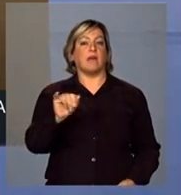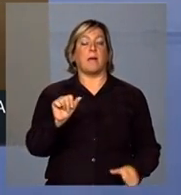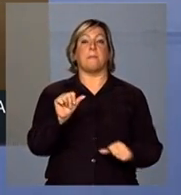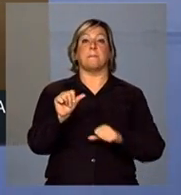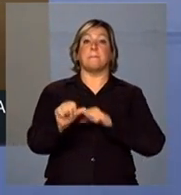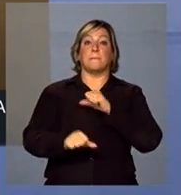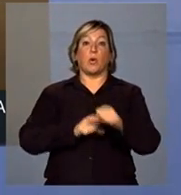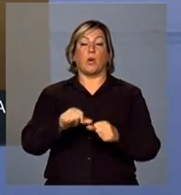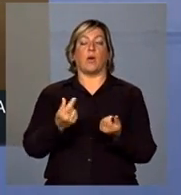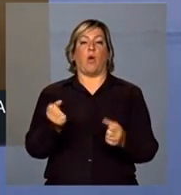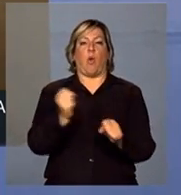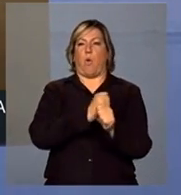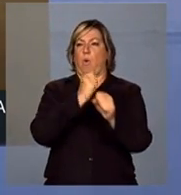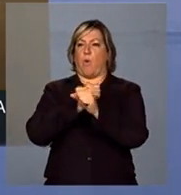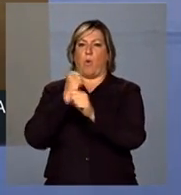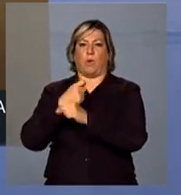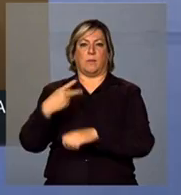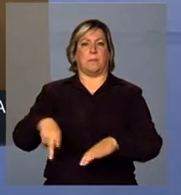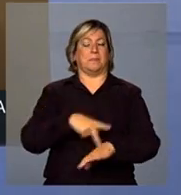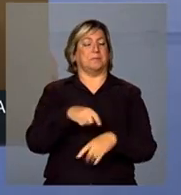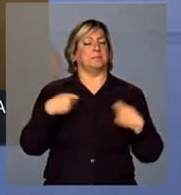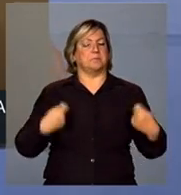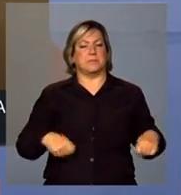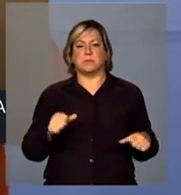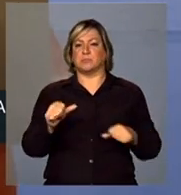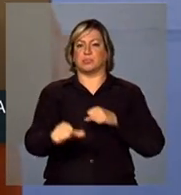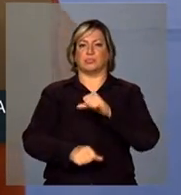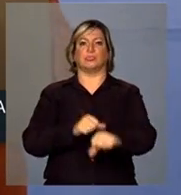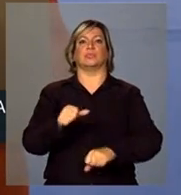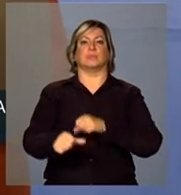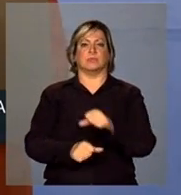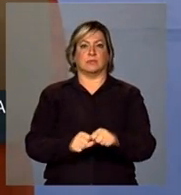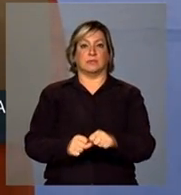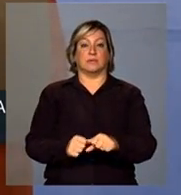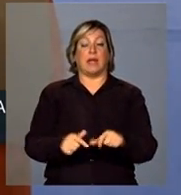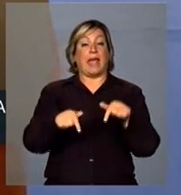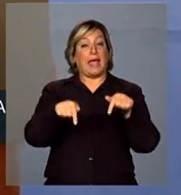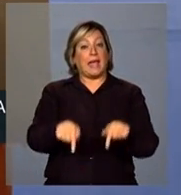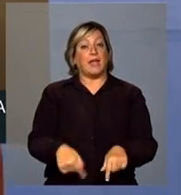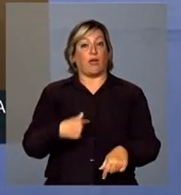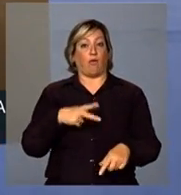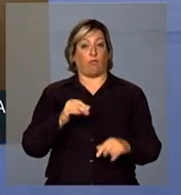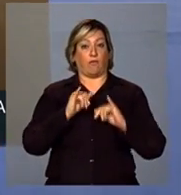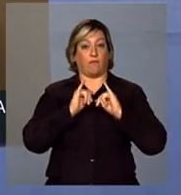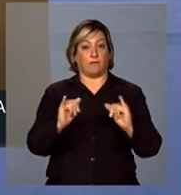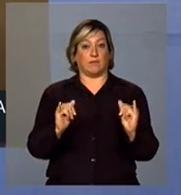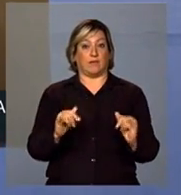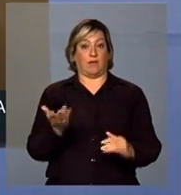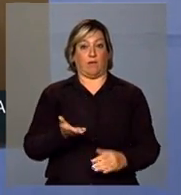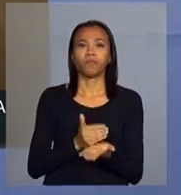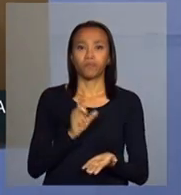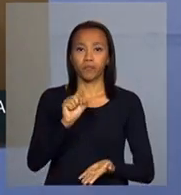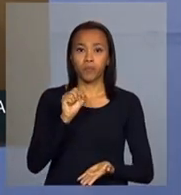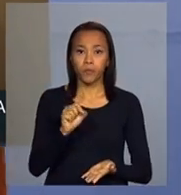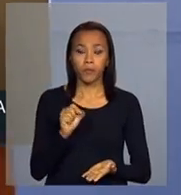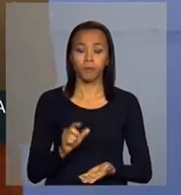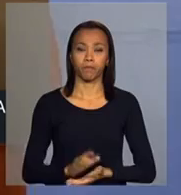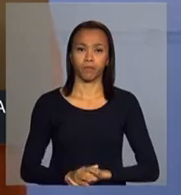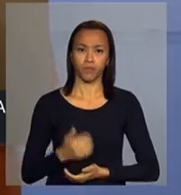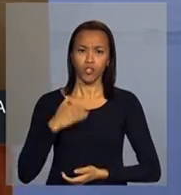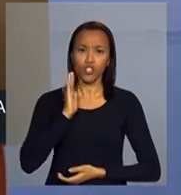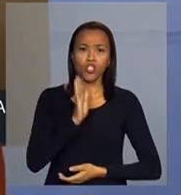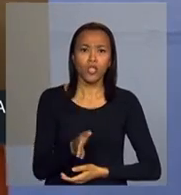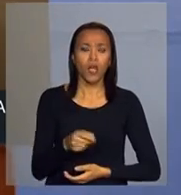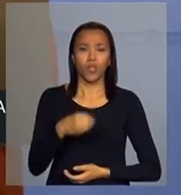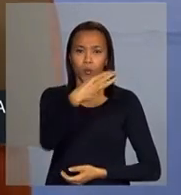a infraestrutura do país que precisa ser mudada. E aqui eu vou antecipar aquilo que